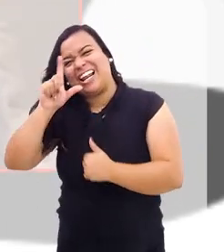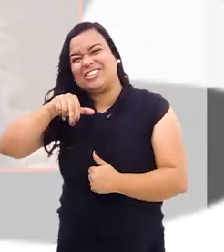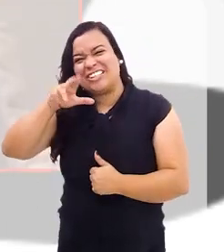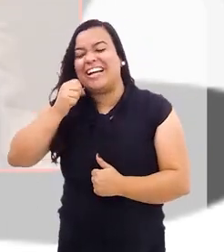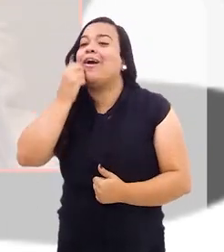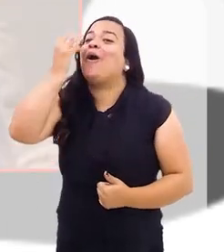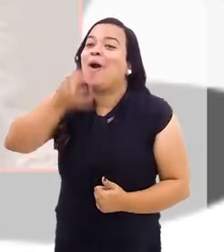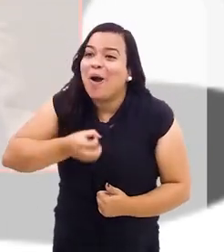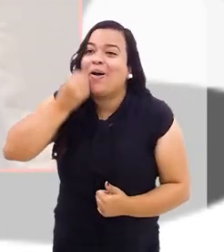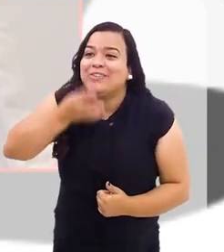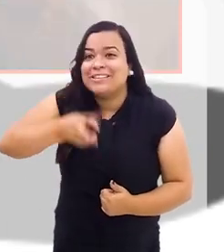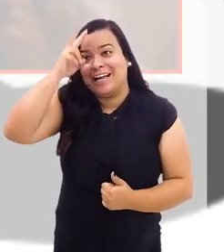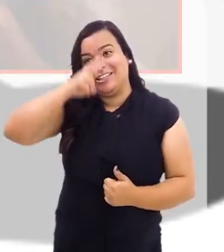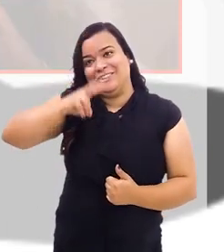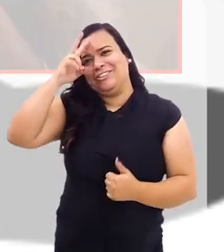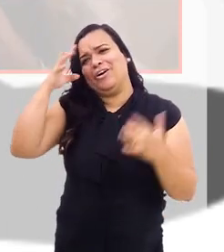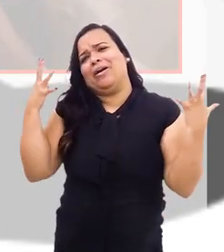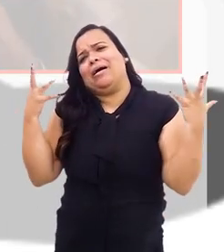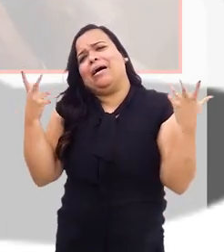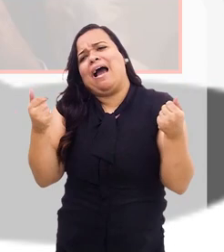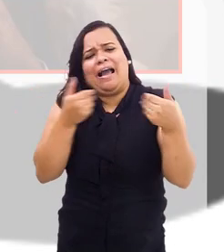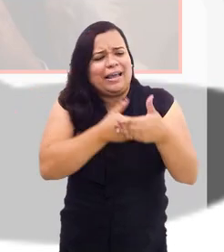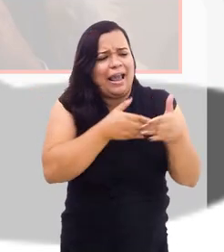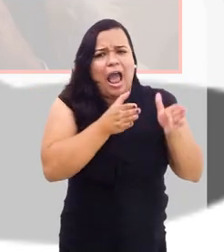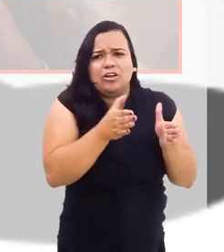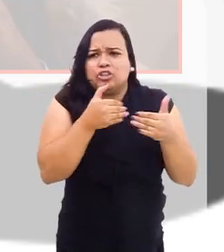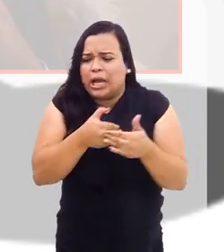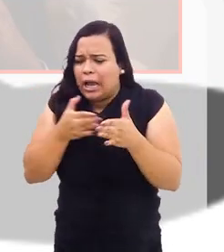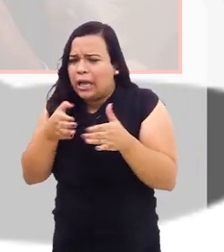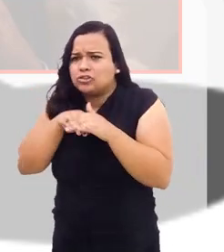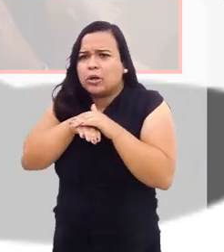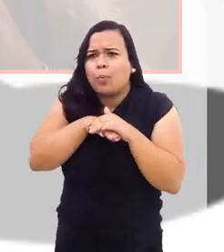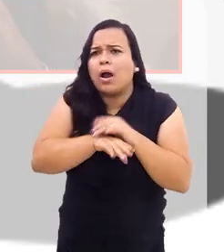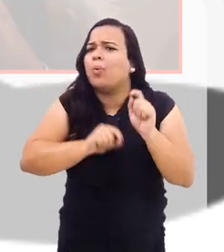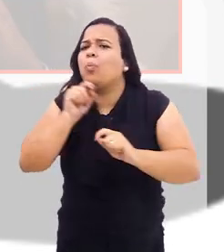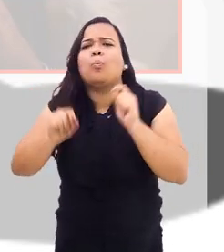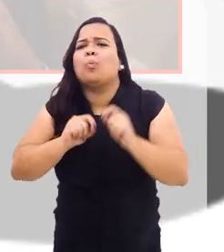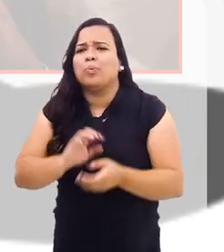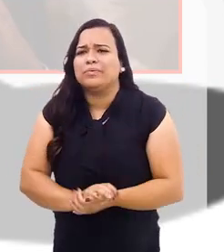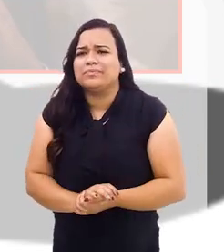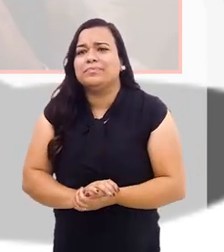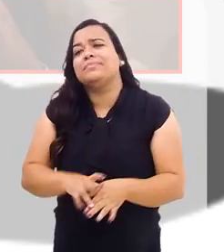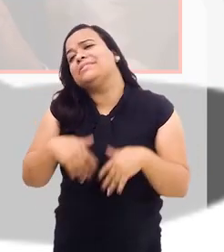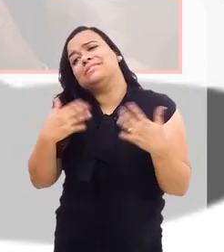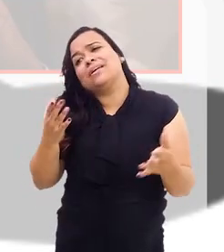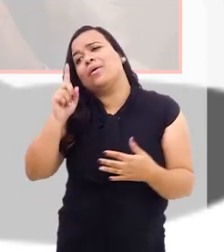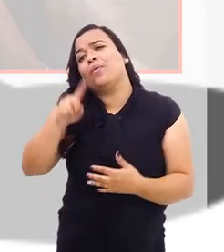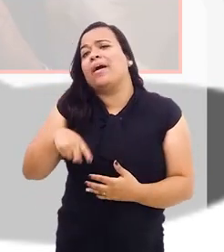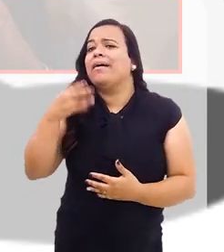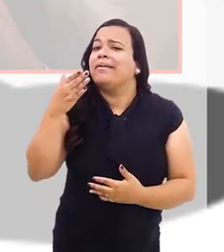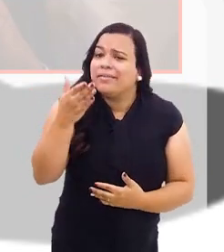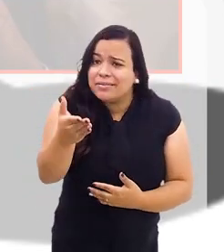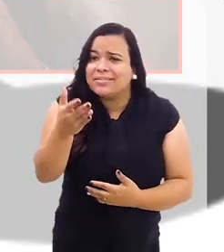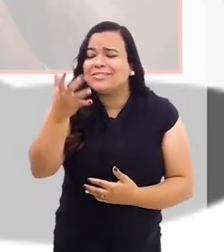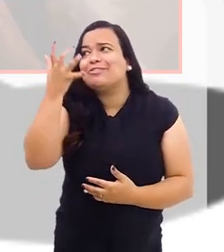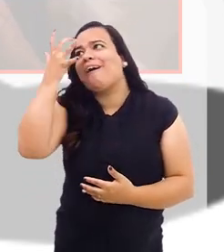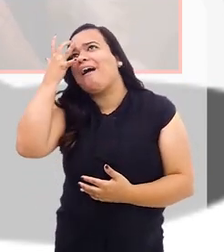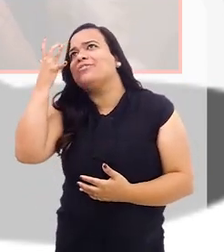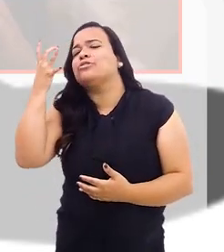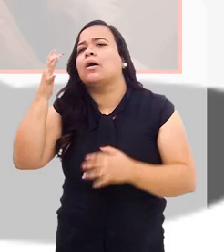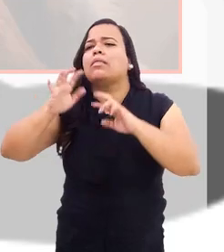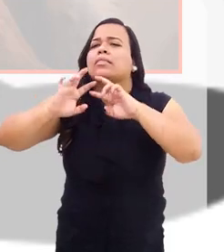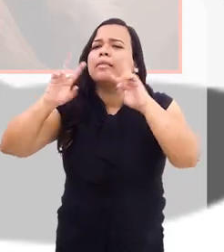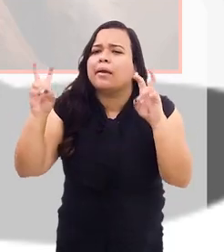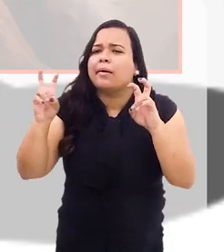Luciana, qual é a história incrível das caixinhas que você tem para contar para a gente? Não, na verdade é isso, eu acho que